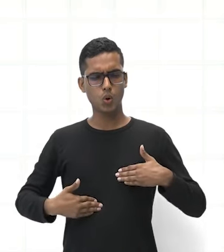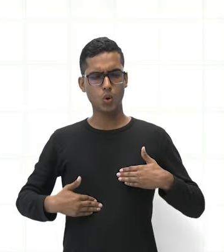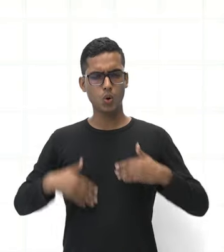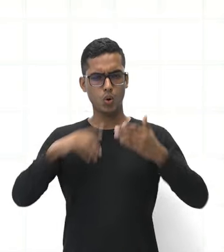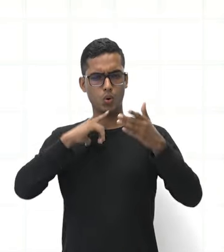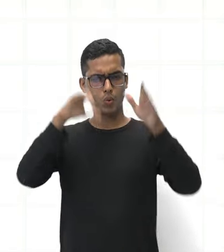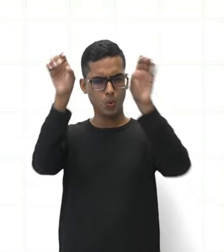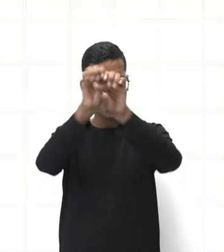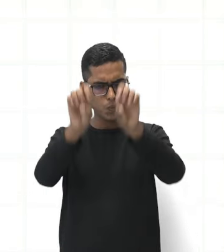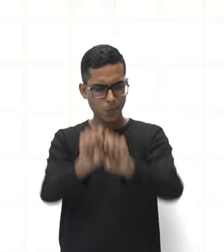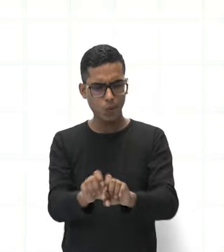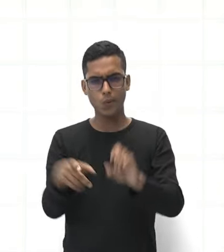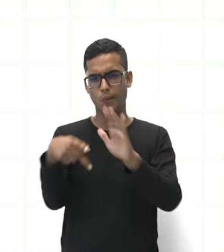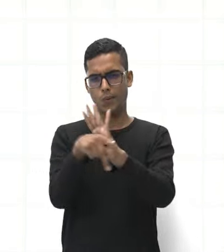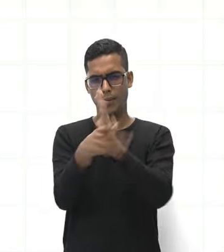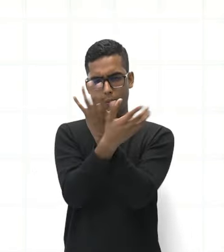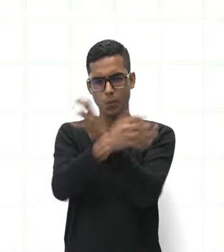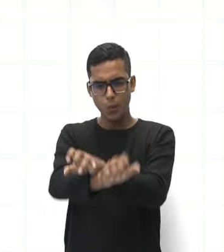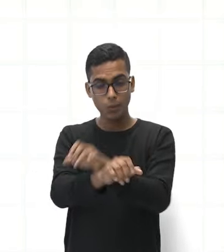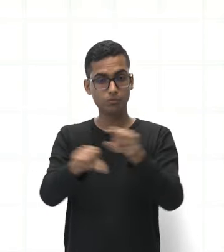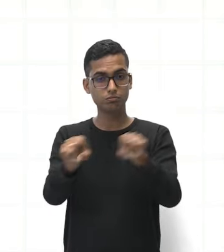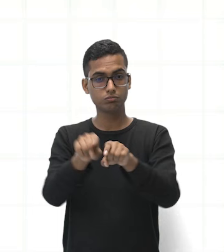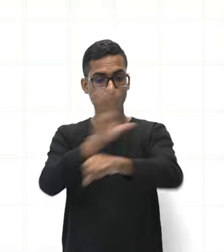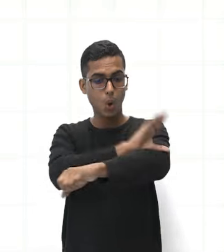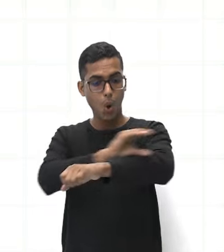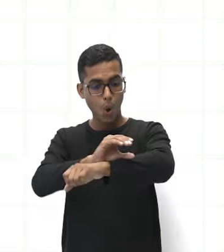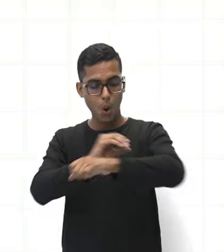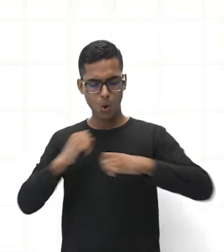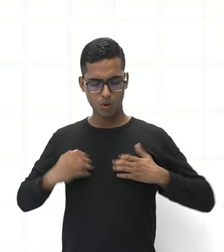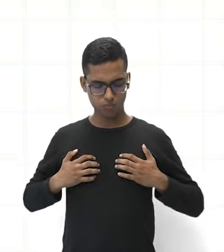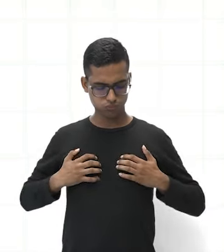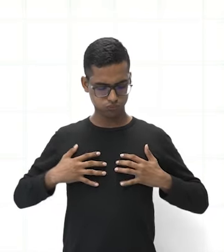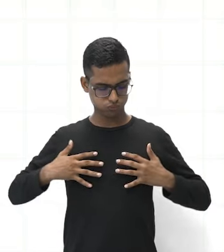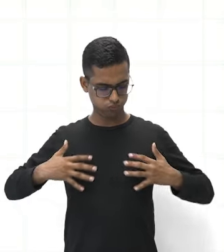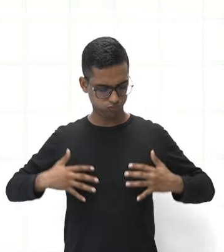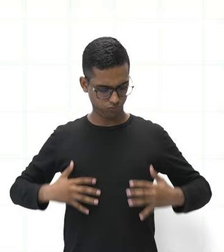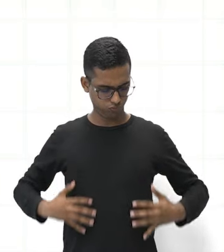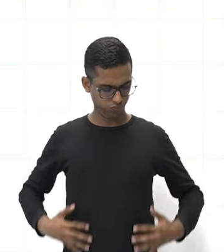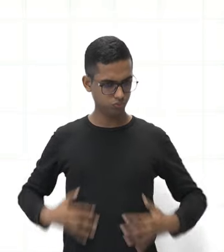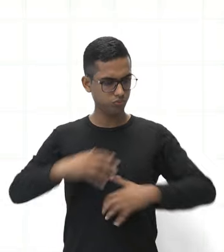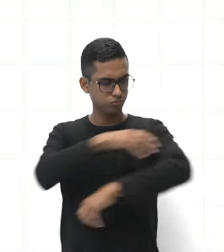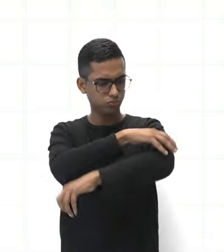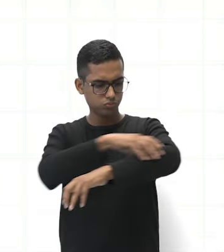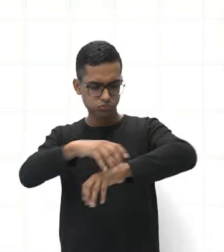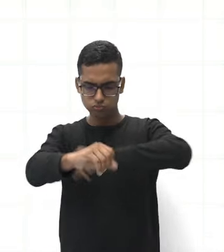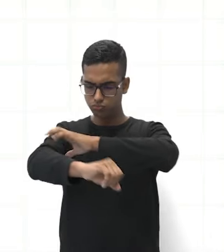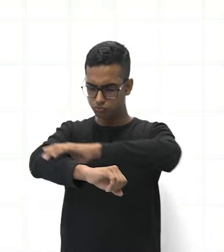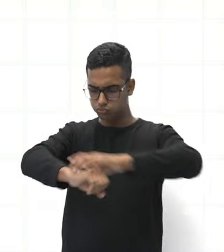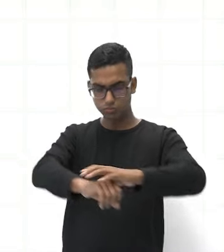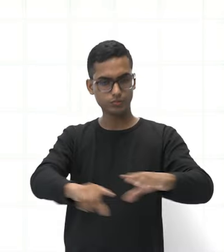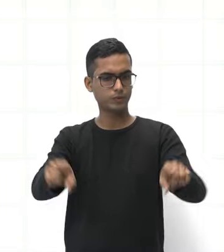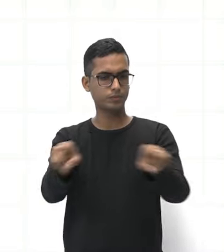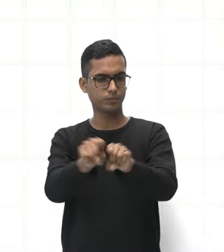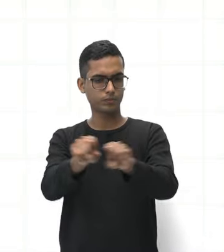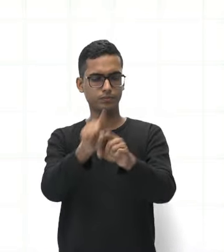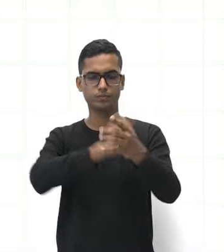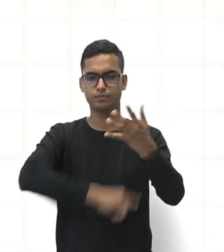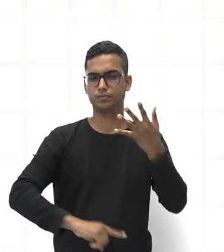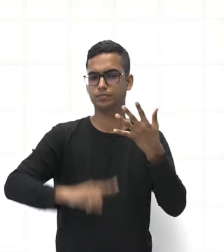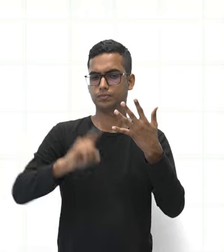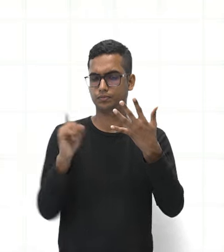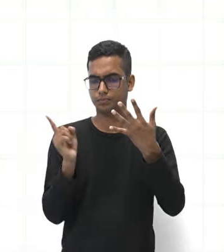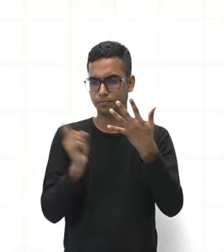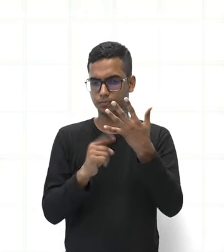esqueleto, o nosso músculo preenche o nosso corpo. Auxílio nos fluxos